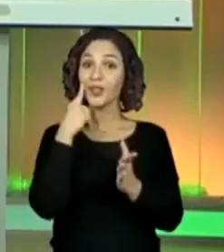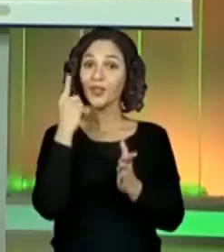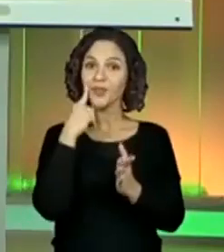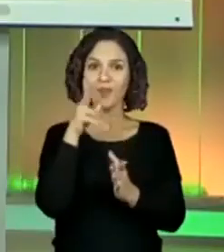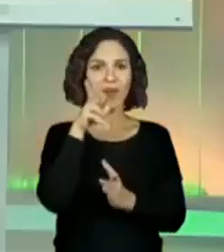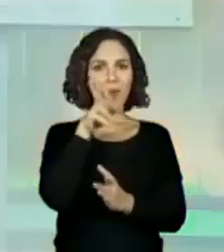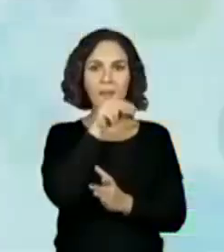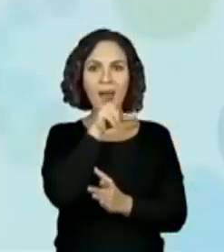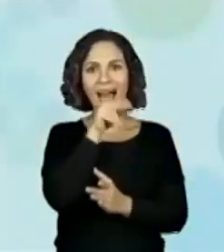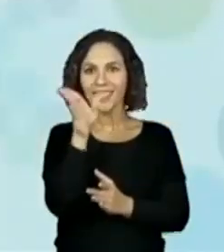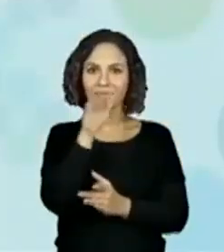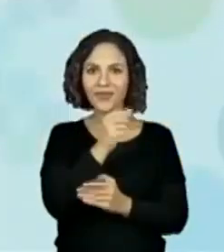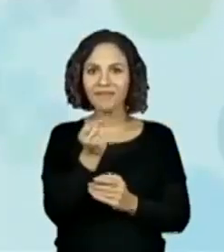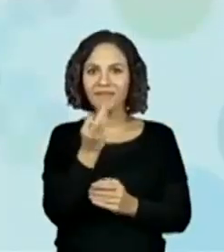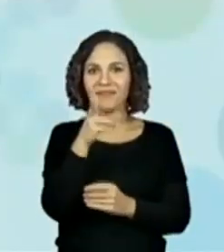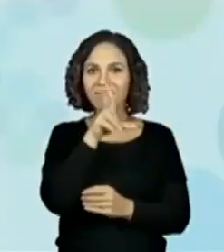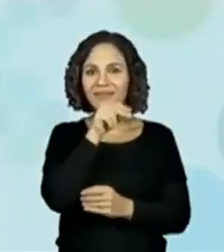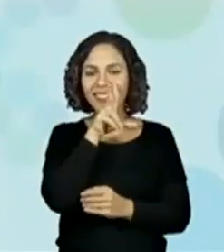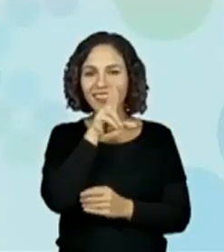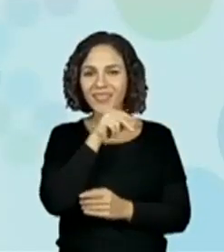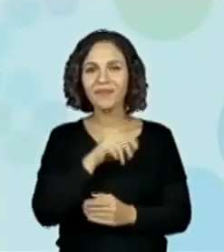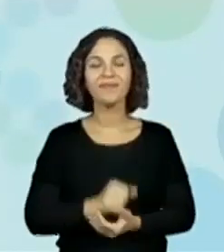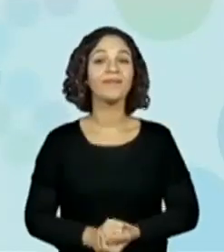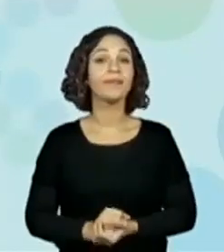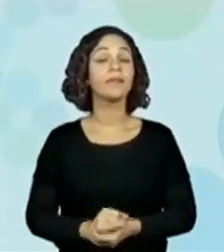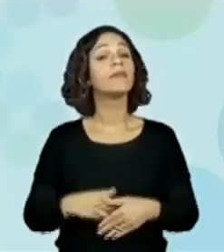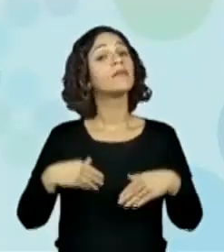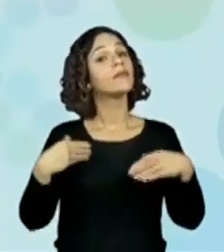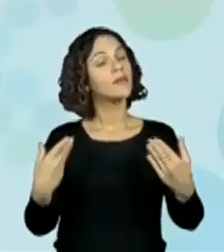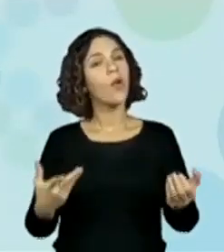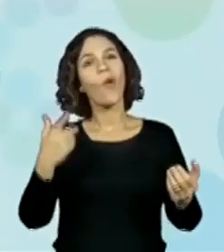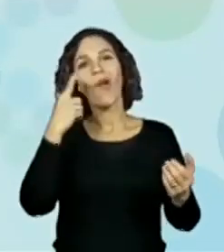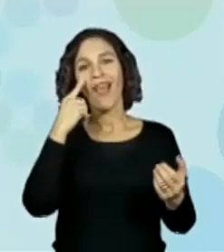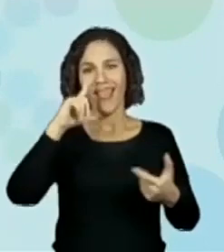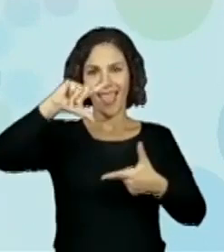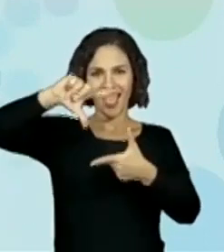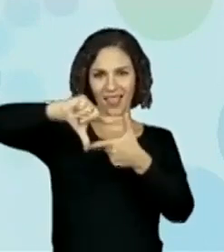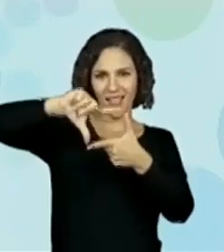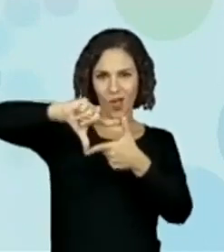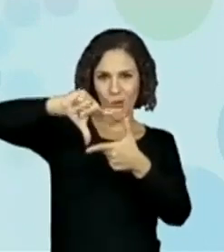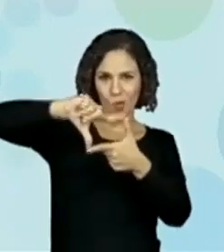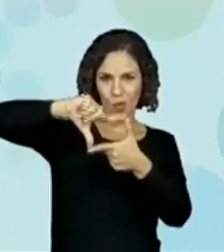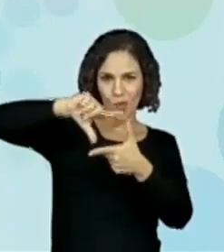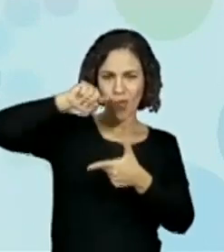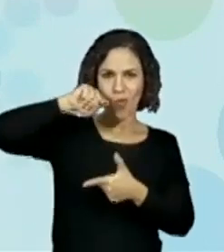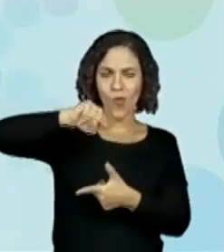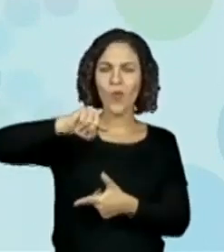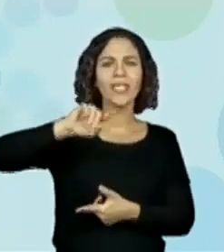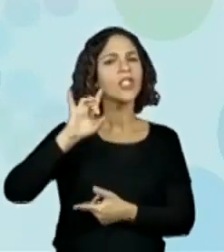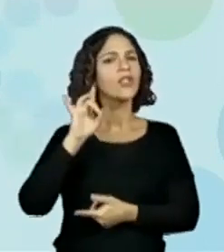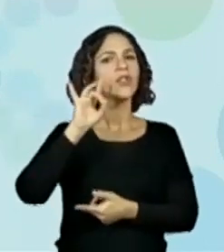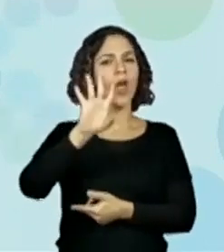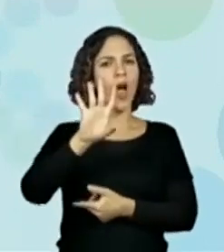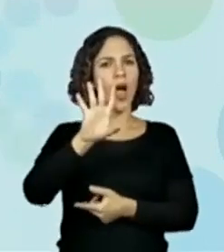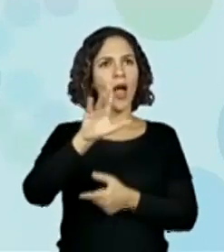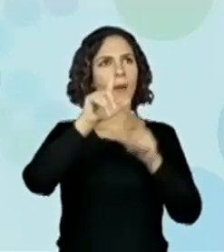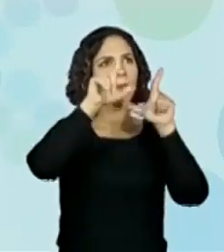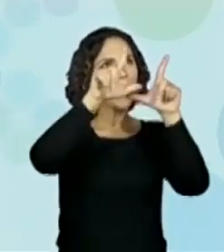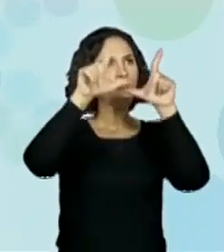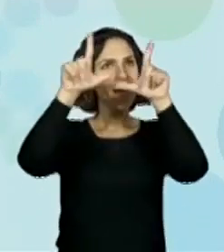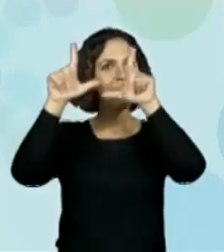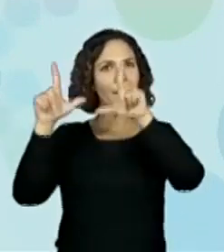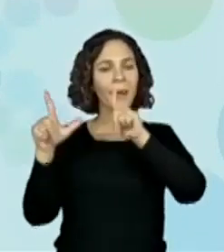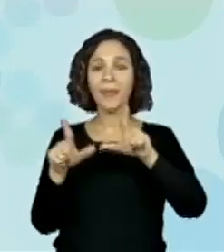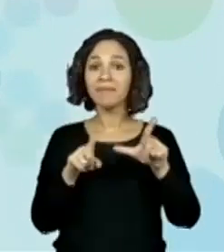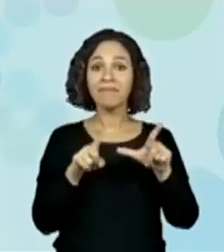contar os patinhos, tá vendo? Essa ideia de configuração retangular, ela não funciona somente com azulejo, ó. Tá vendo um